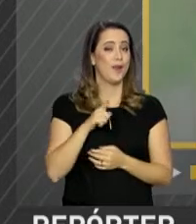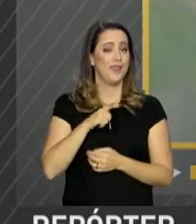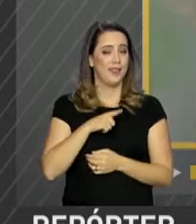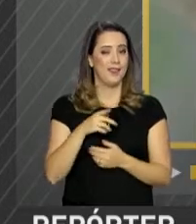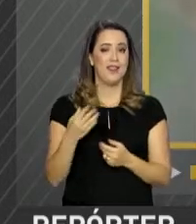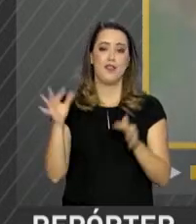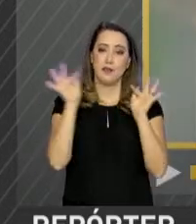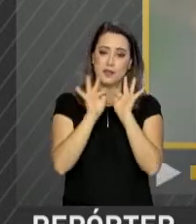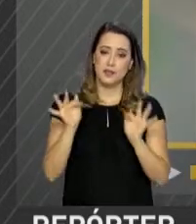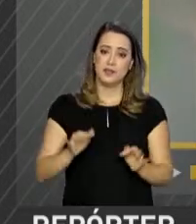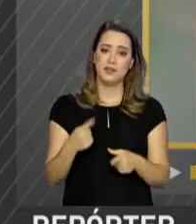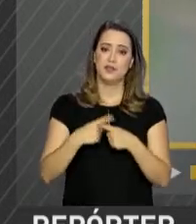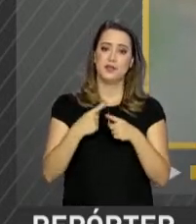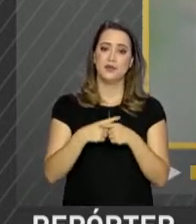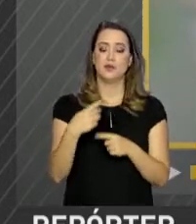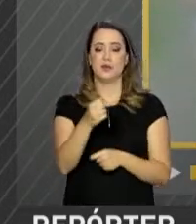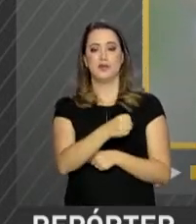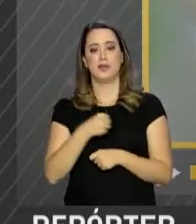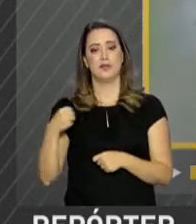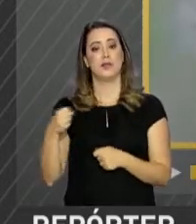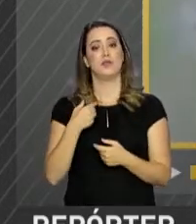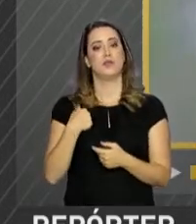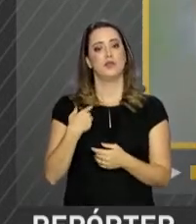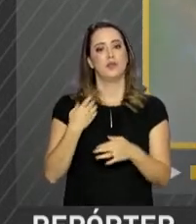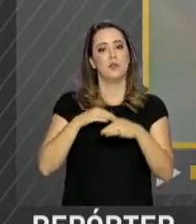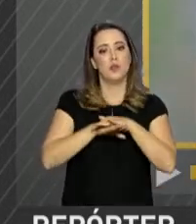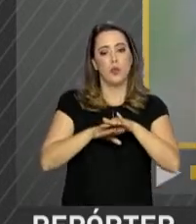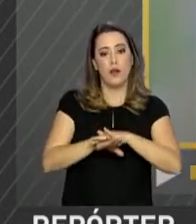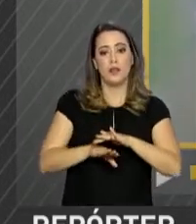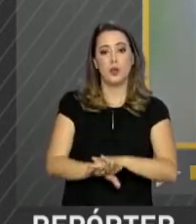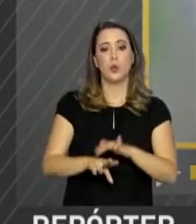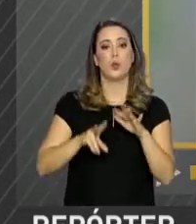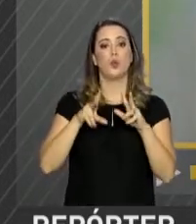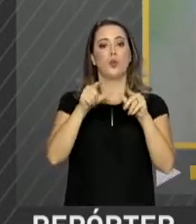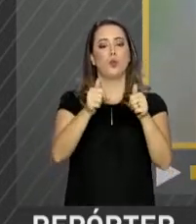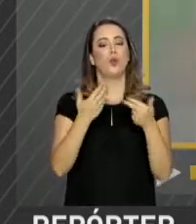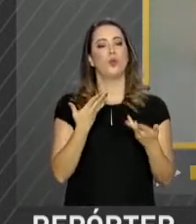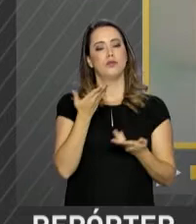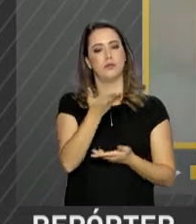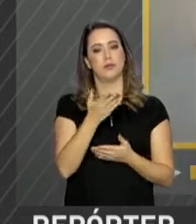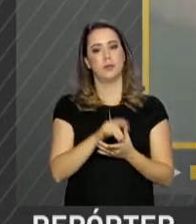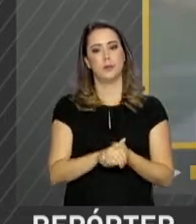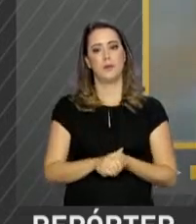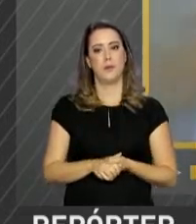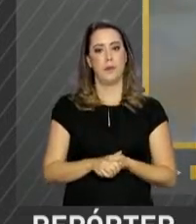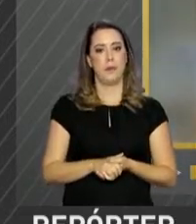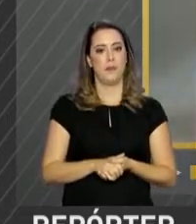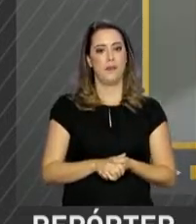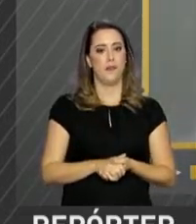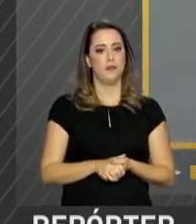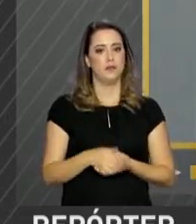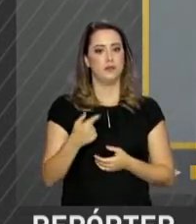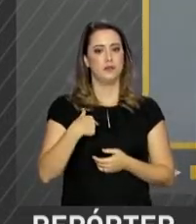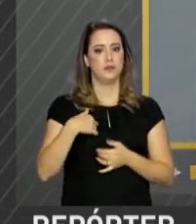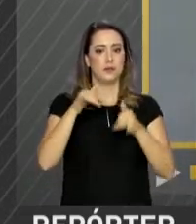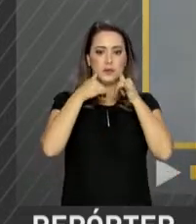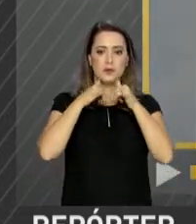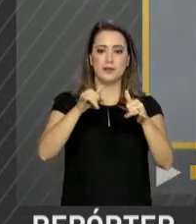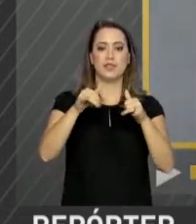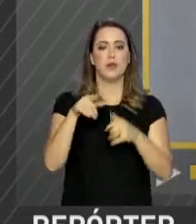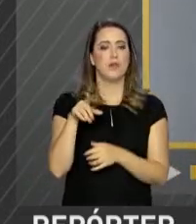eu estou muito feliz, porque tem a minha geladeira, para botar minhas coisas tudo dentro da minha geladeira. Aqui, olha, a minha luz,